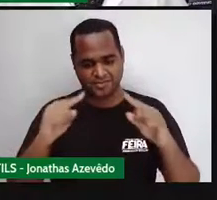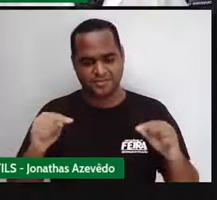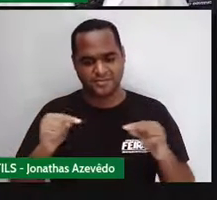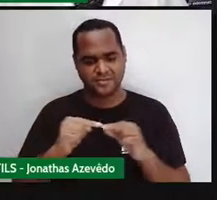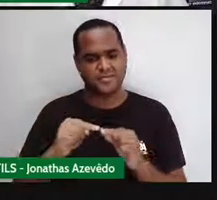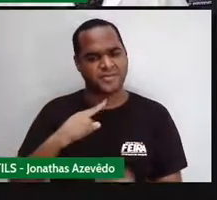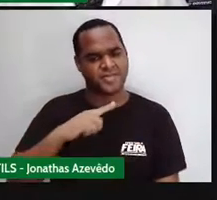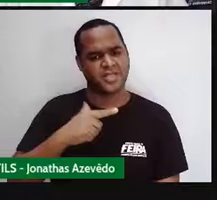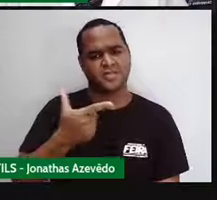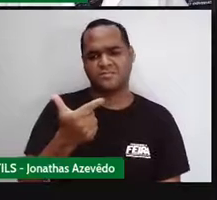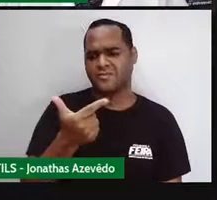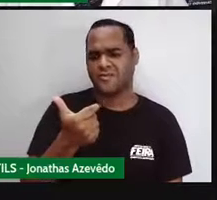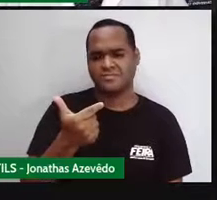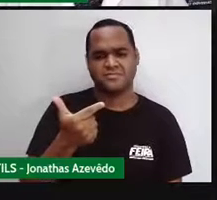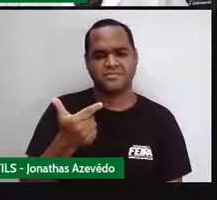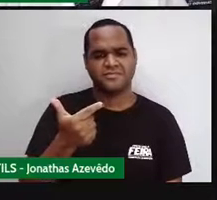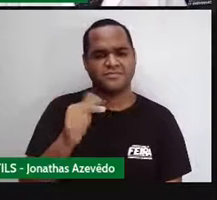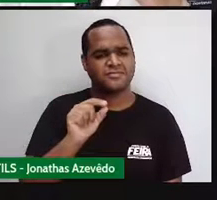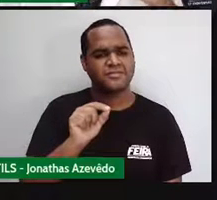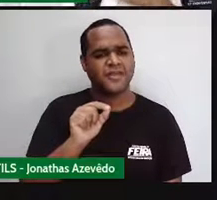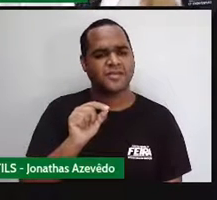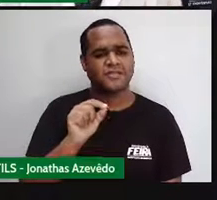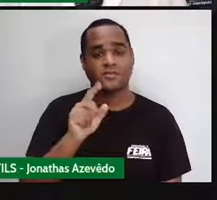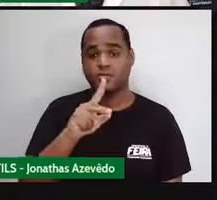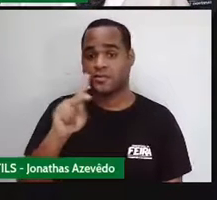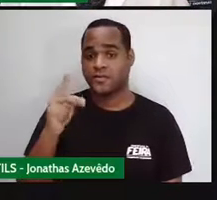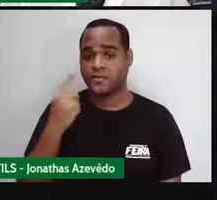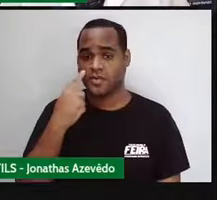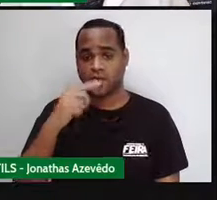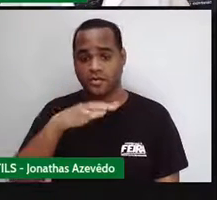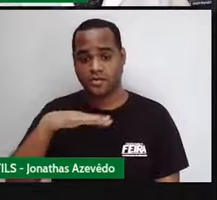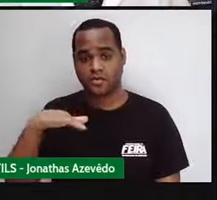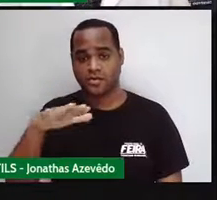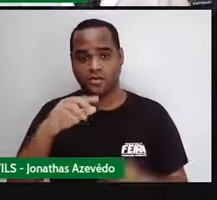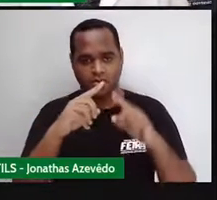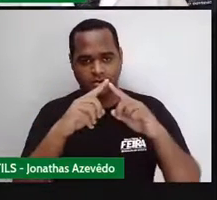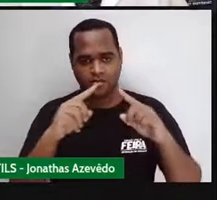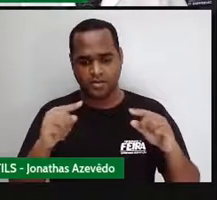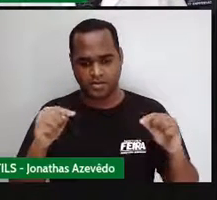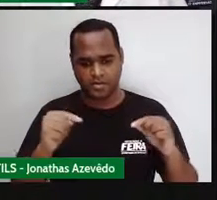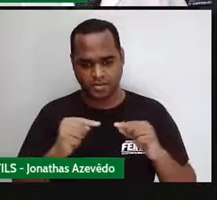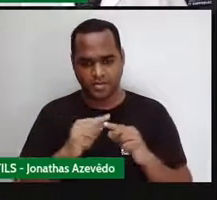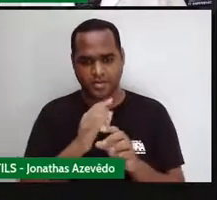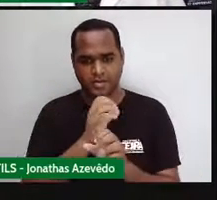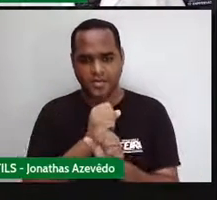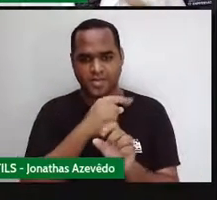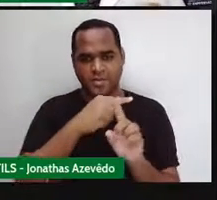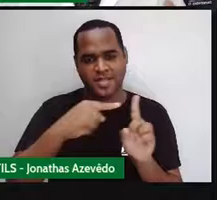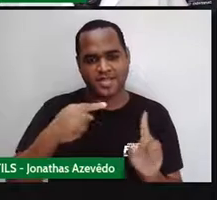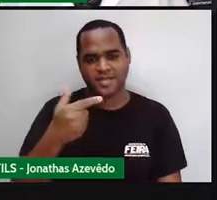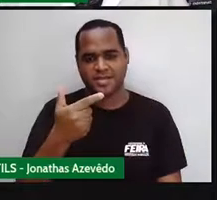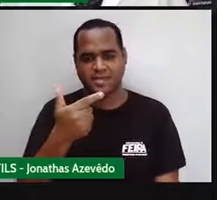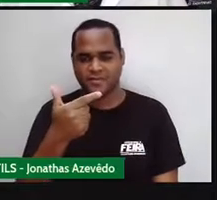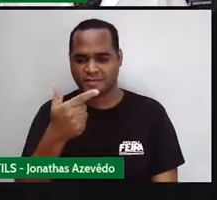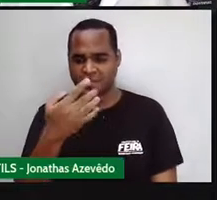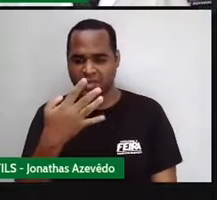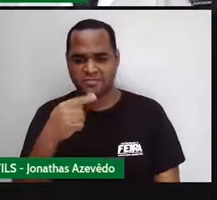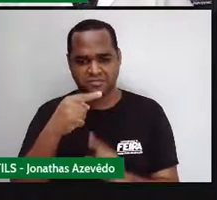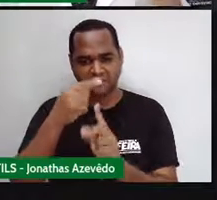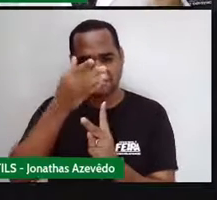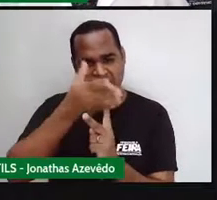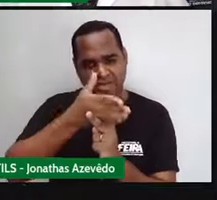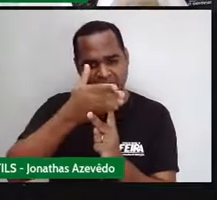Professor, quer dizer que a área daquele losango ali é metade da área do retângulo?